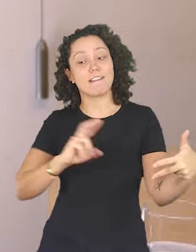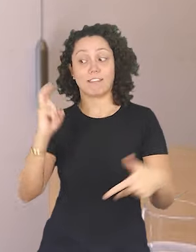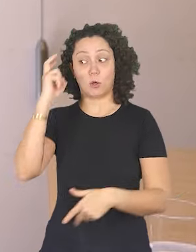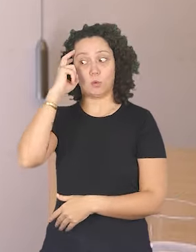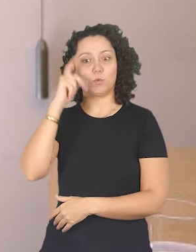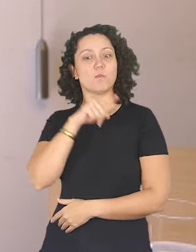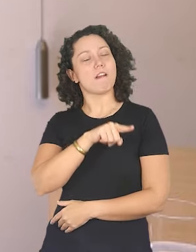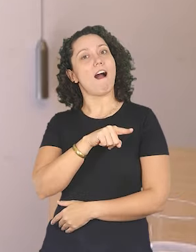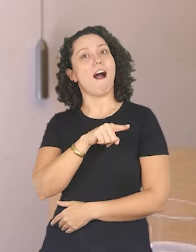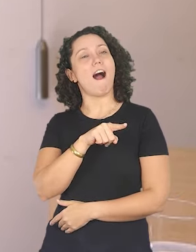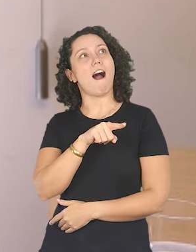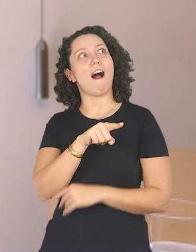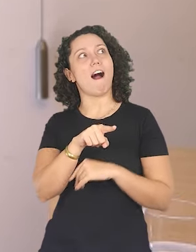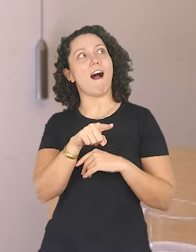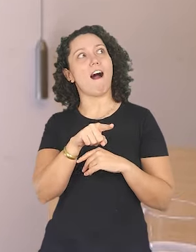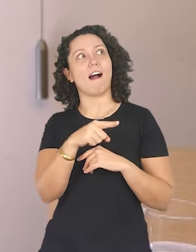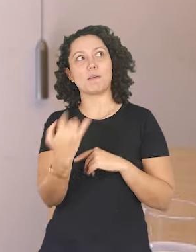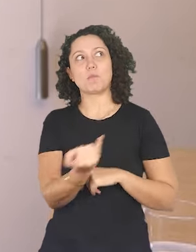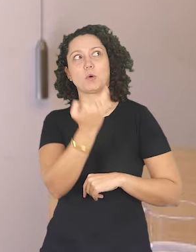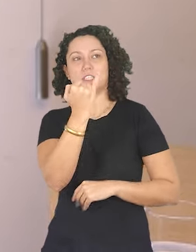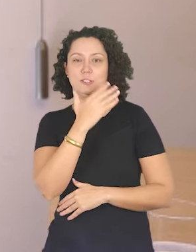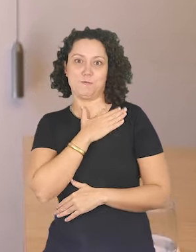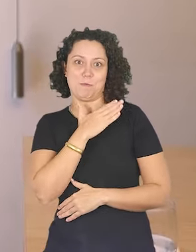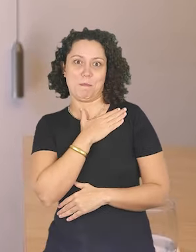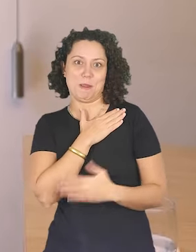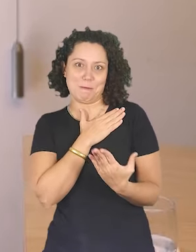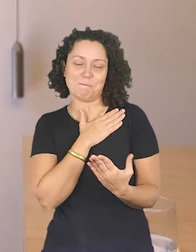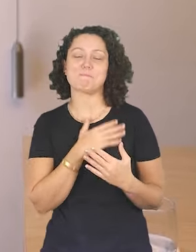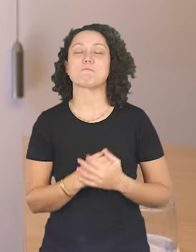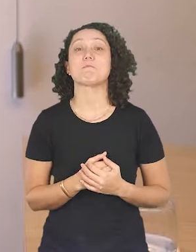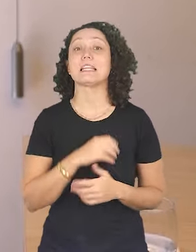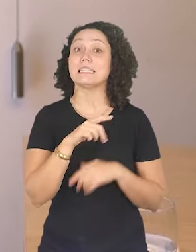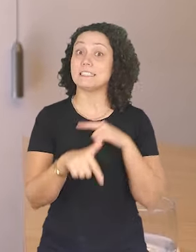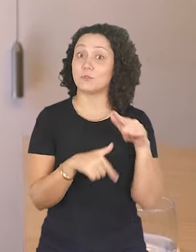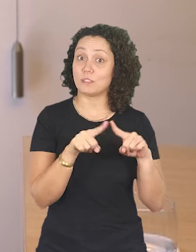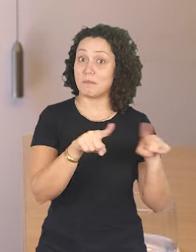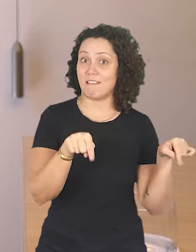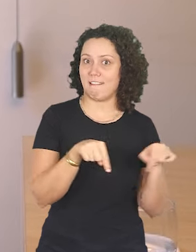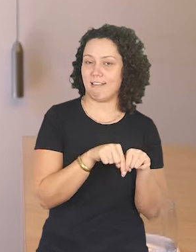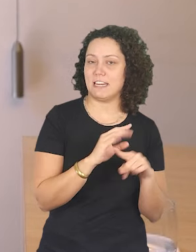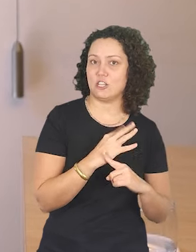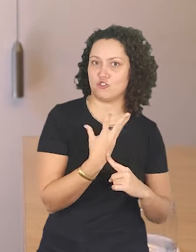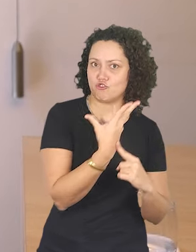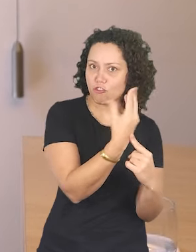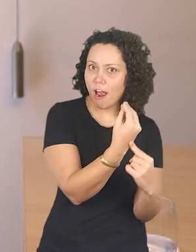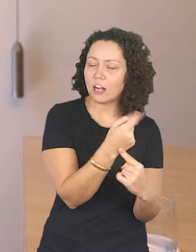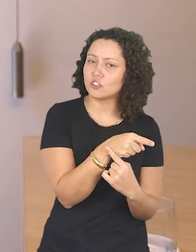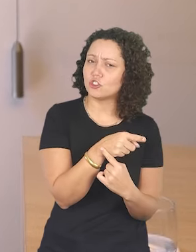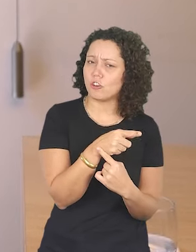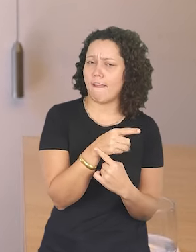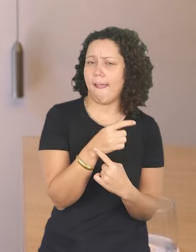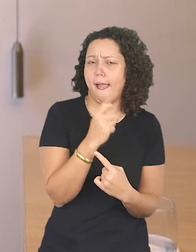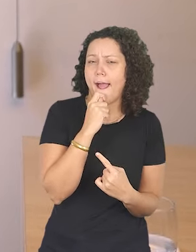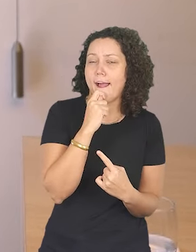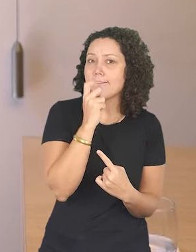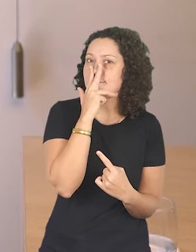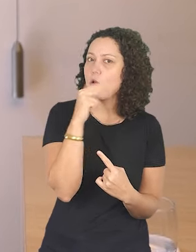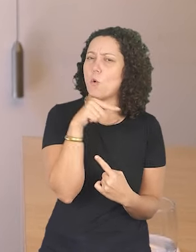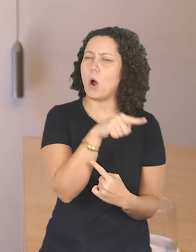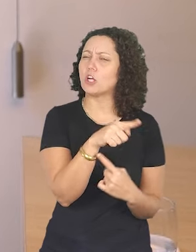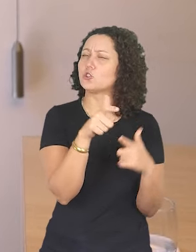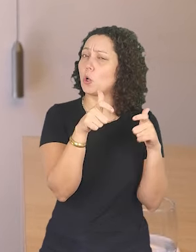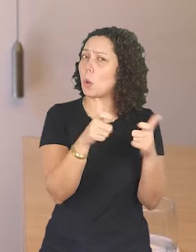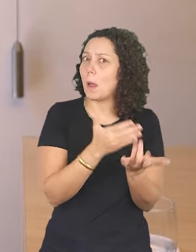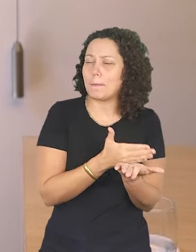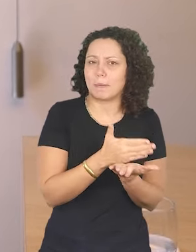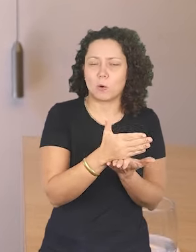me ajudariam a chegar nesse lugar onde eu queria chegar. Então eu trabalhei em galeria de arte, que eu sigo achando que é um